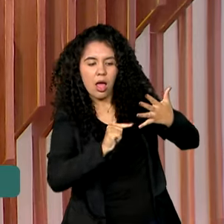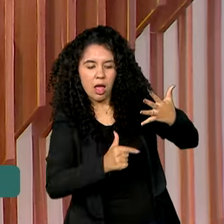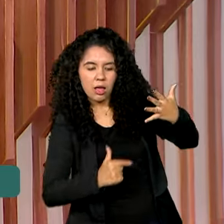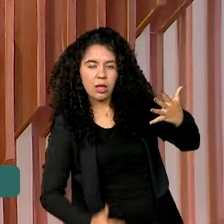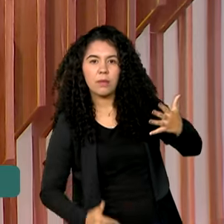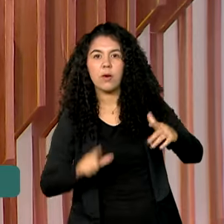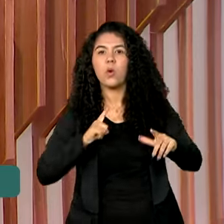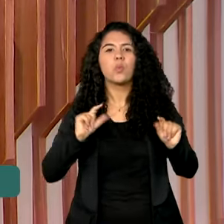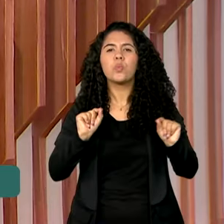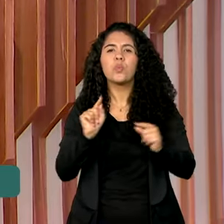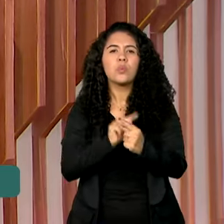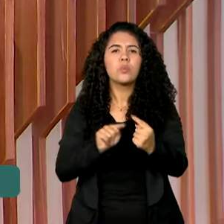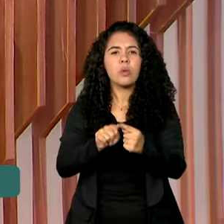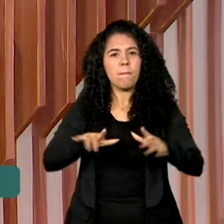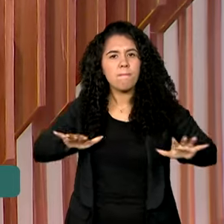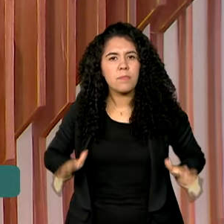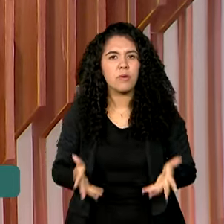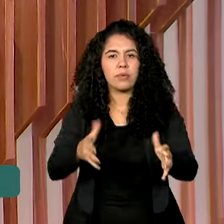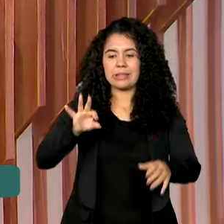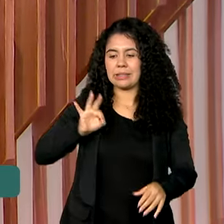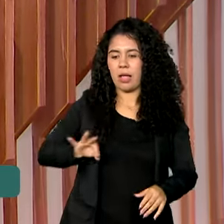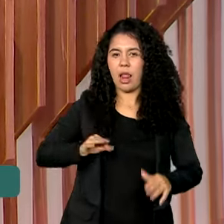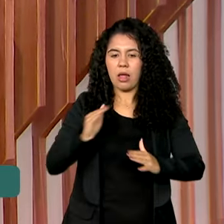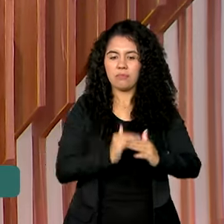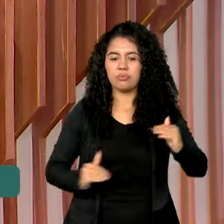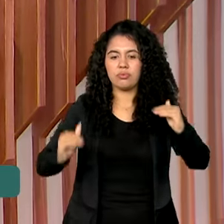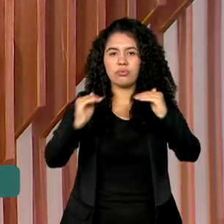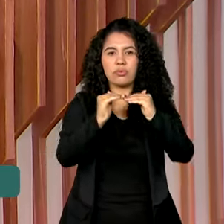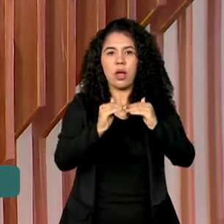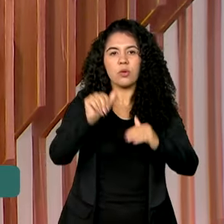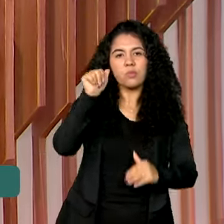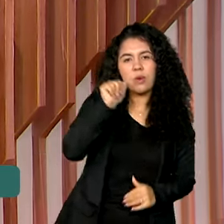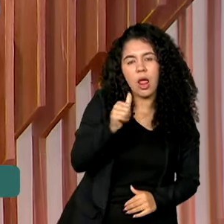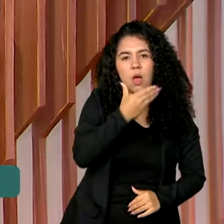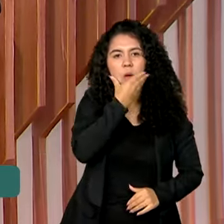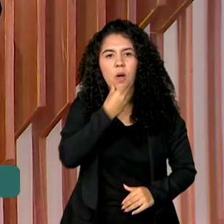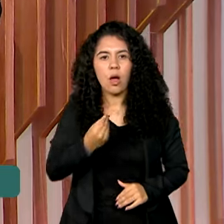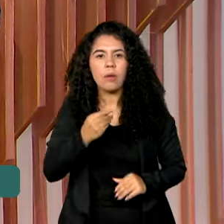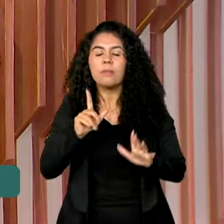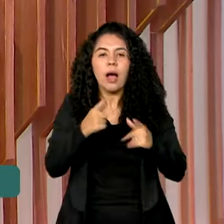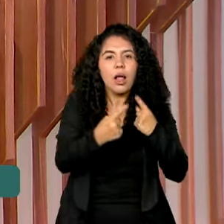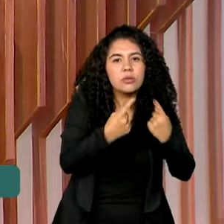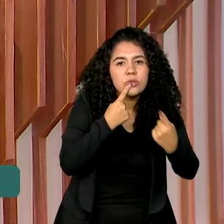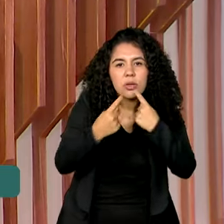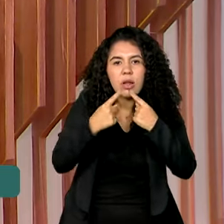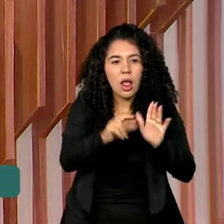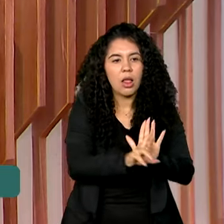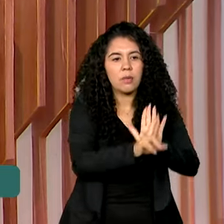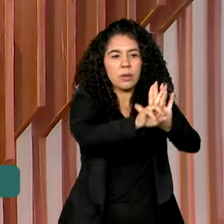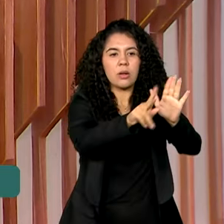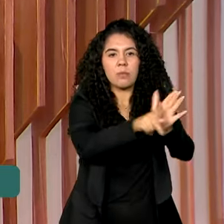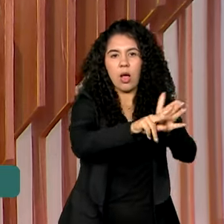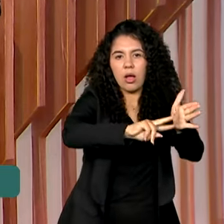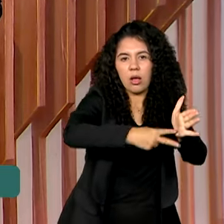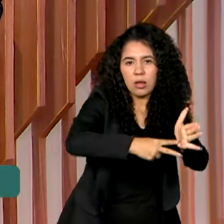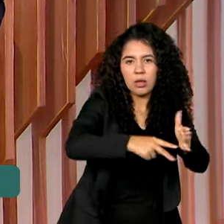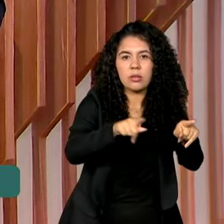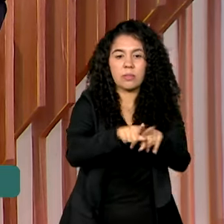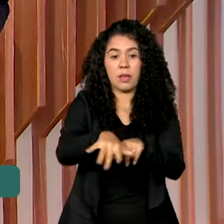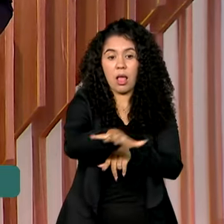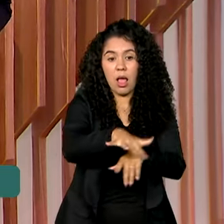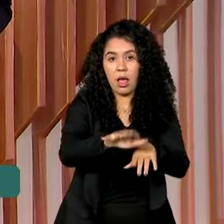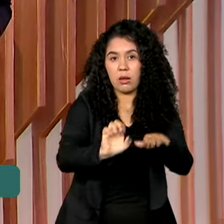mulheres e homens. A iniciativa é resultado do diálogo com representantes de entidades sindicais, do setor